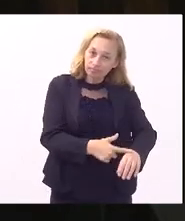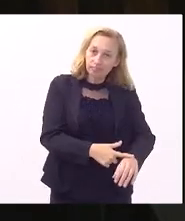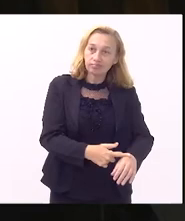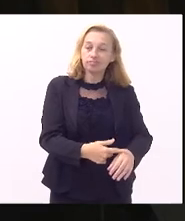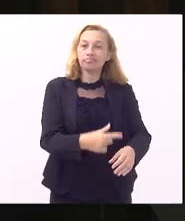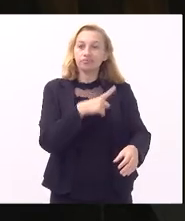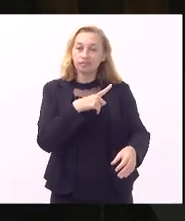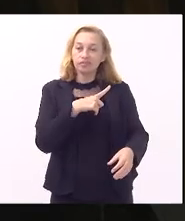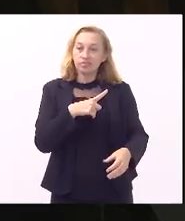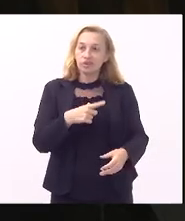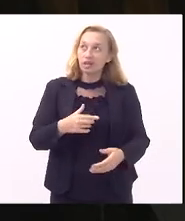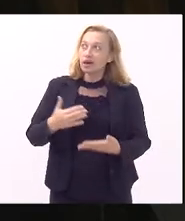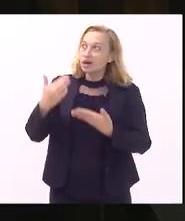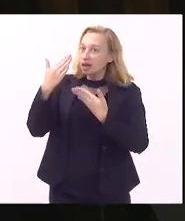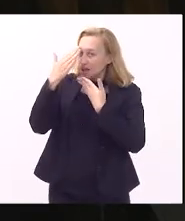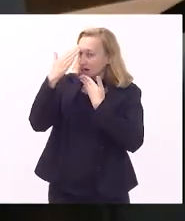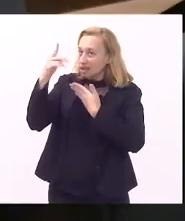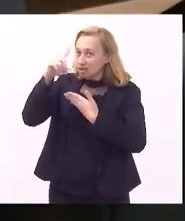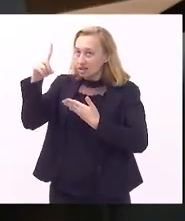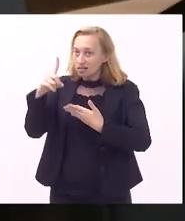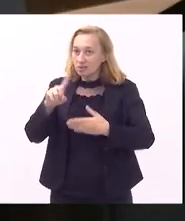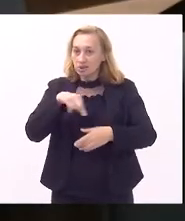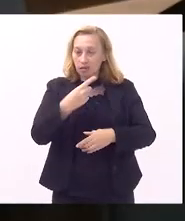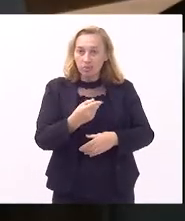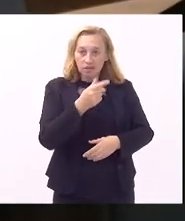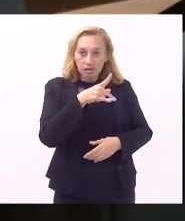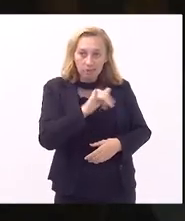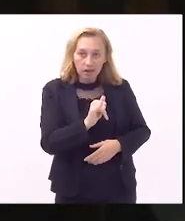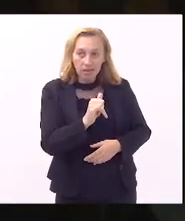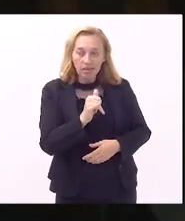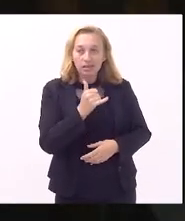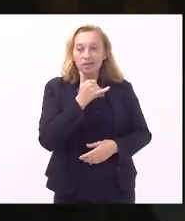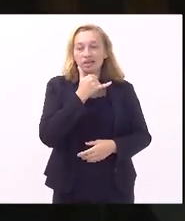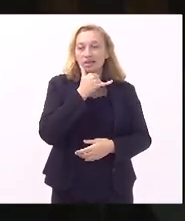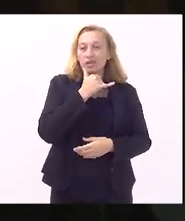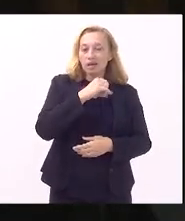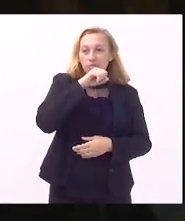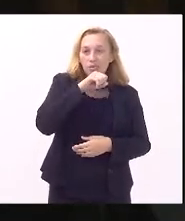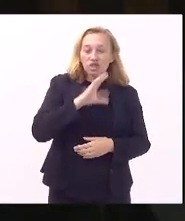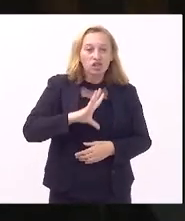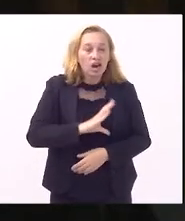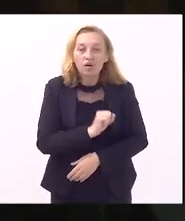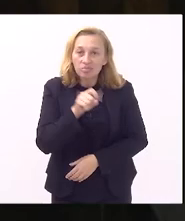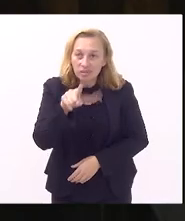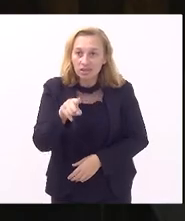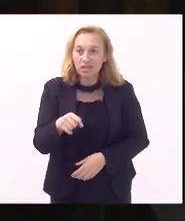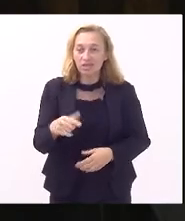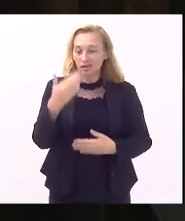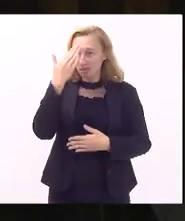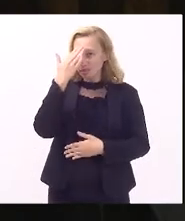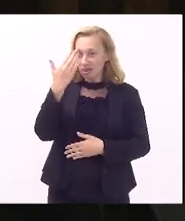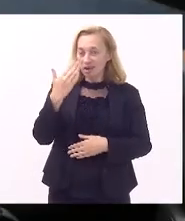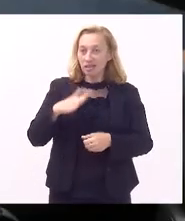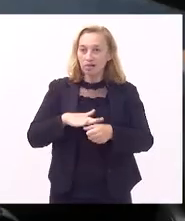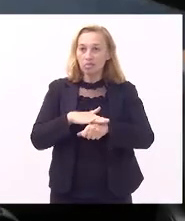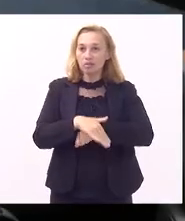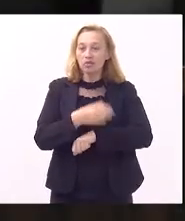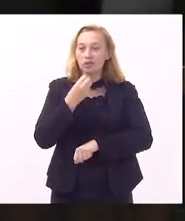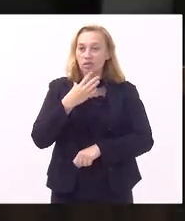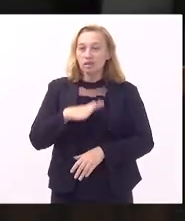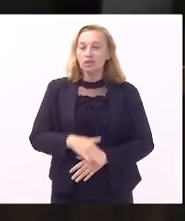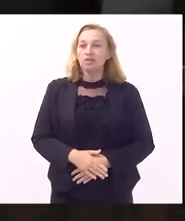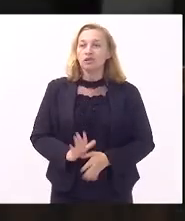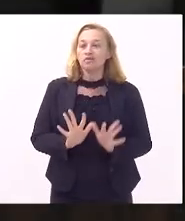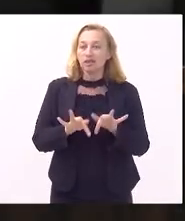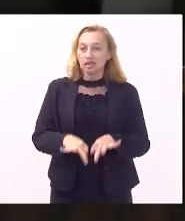devo primeiro a Deus e depois a senhora é meu pai te amo muito também muito obrigado pela oportunidade boa noite a todos tá encerrado